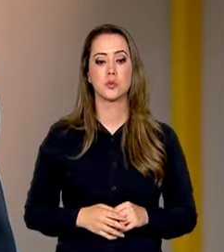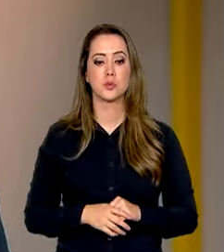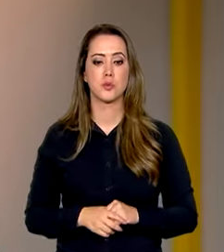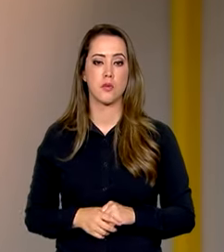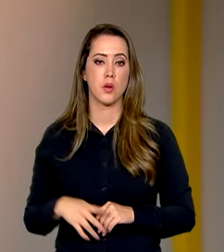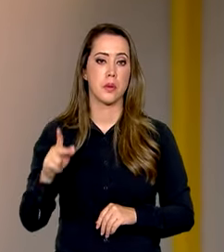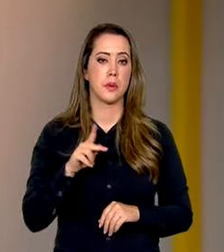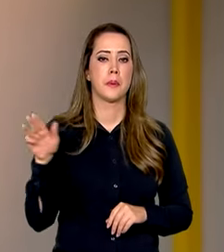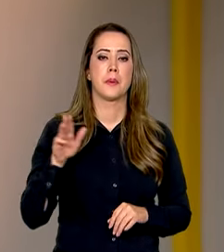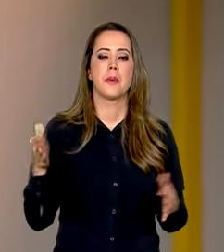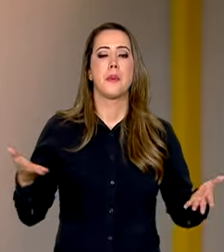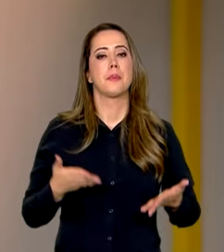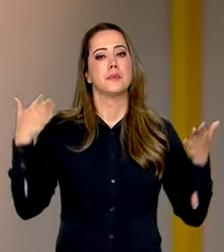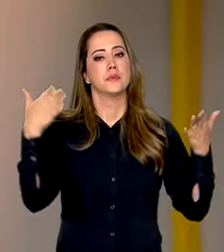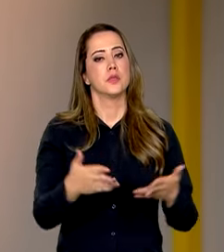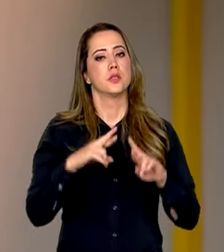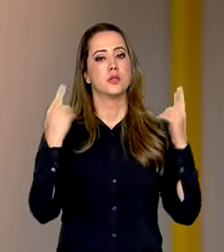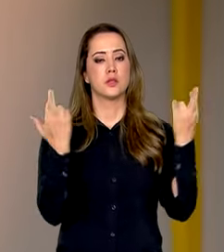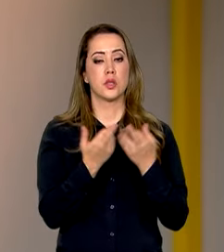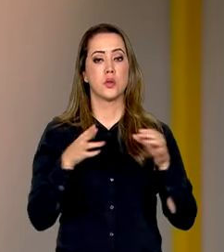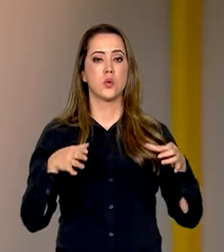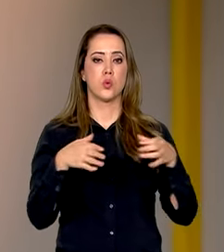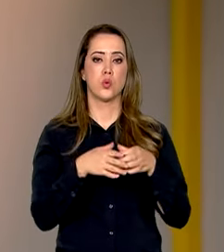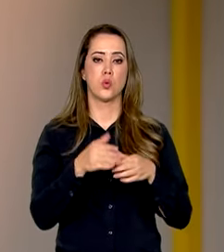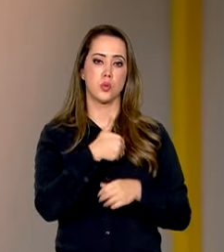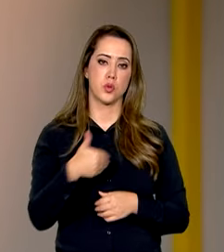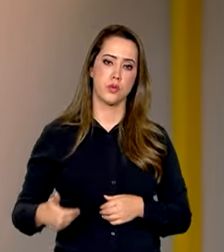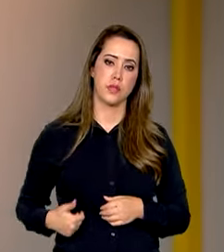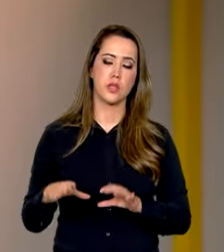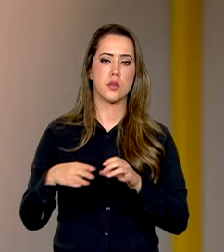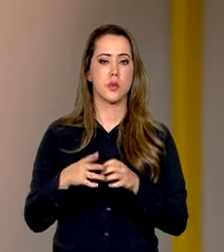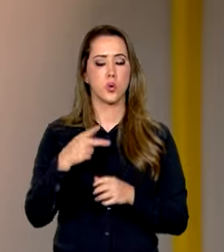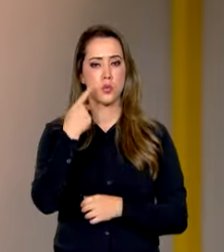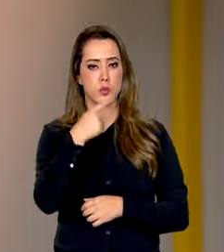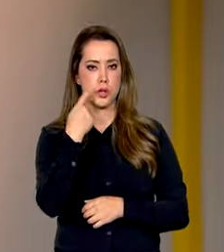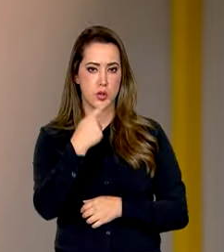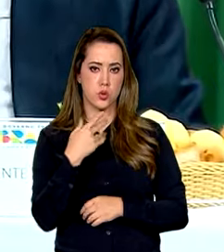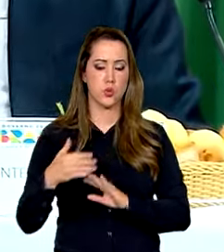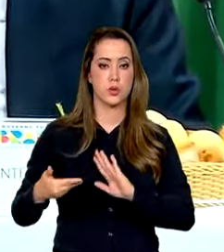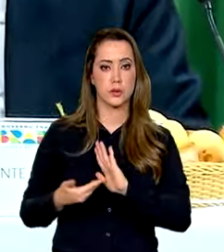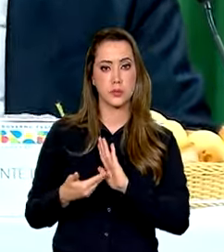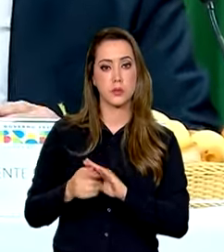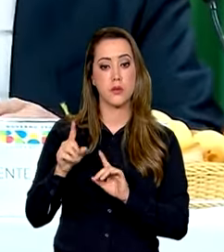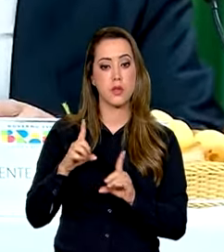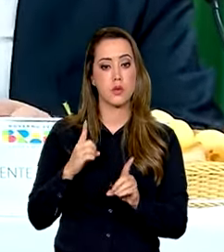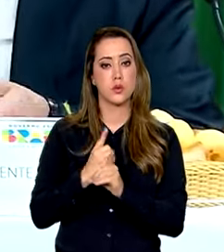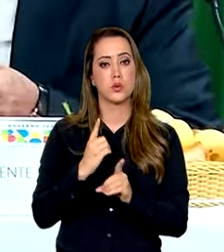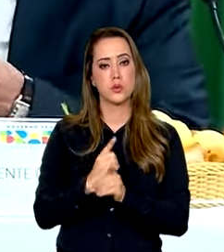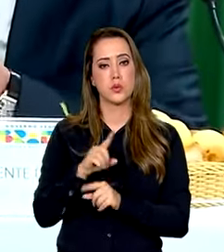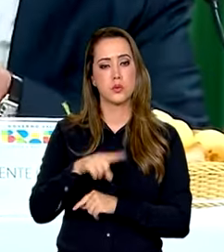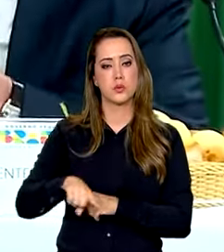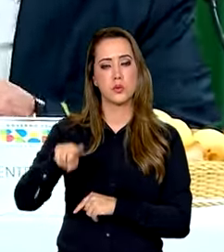O presidente Lula participou hoje de reunião com líderes do governo e de partidos da base aliada na Câmara. Nesse